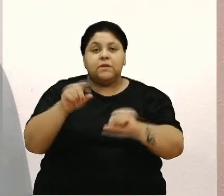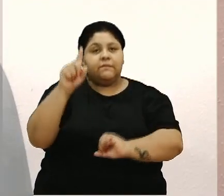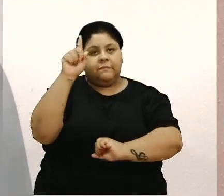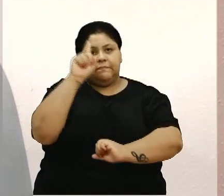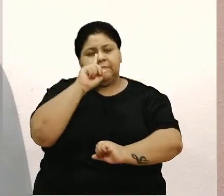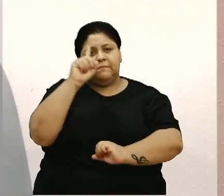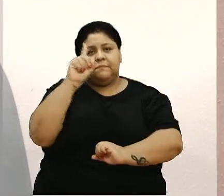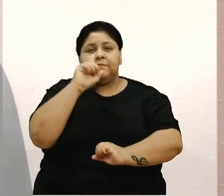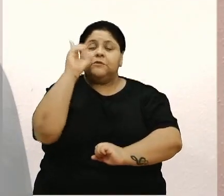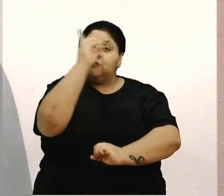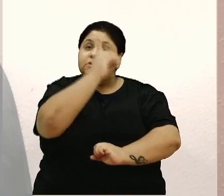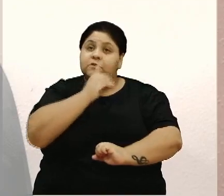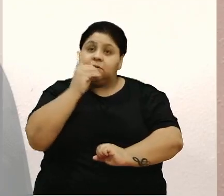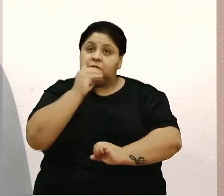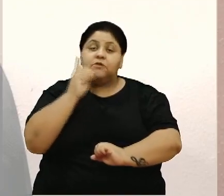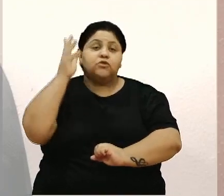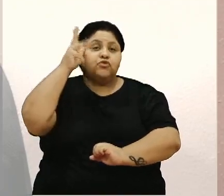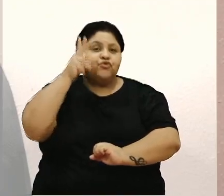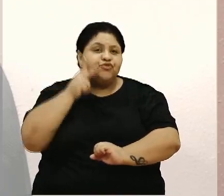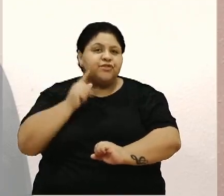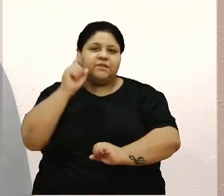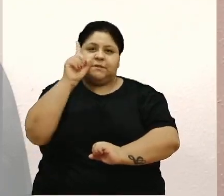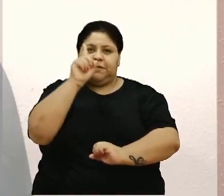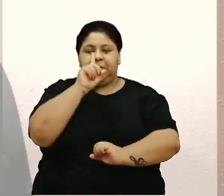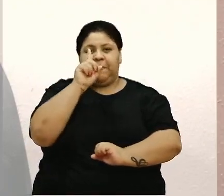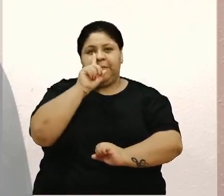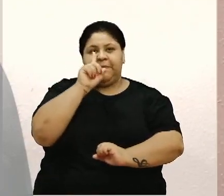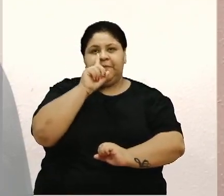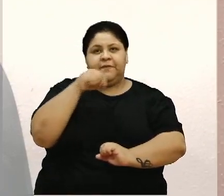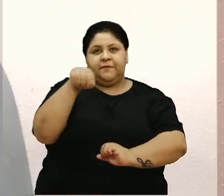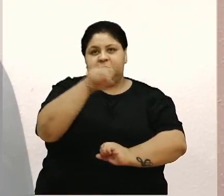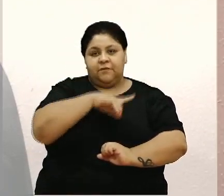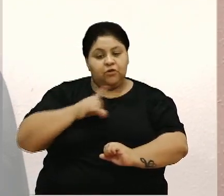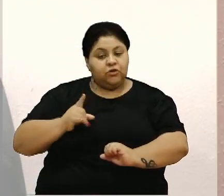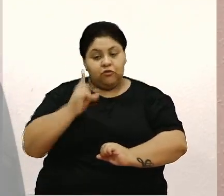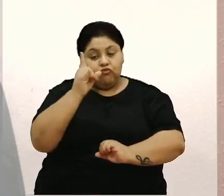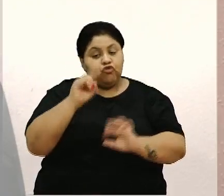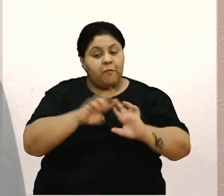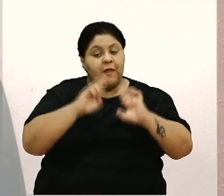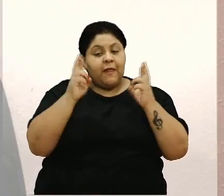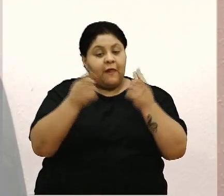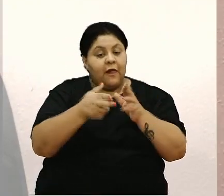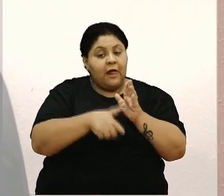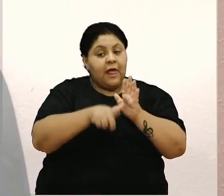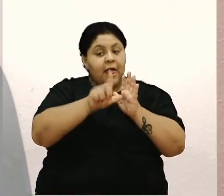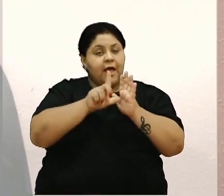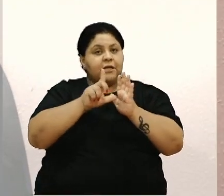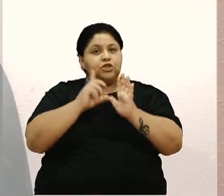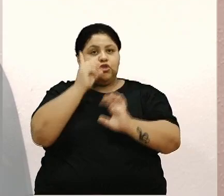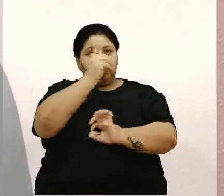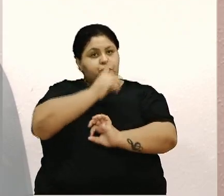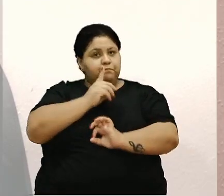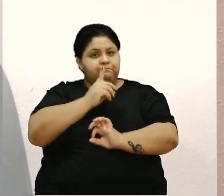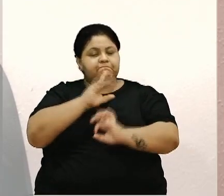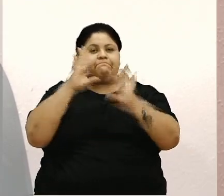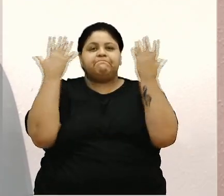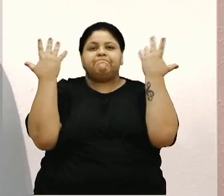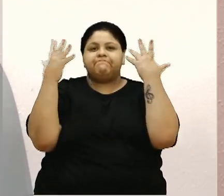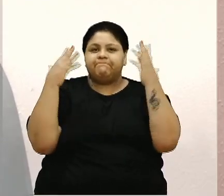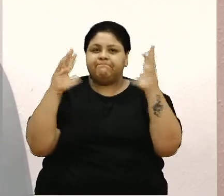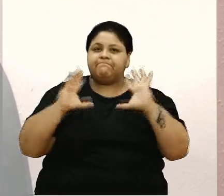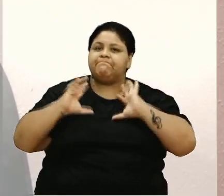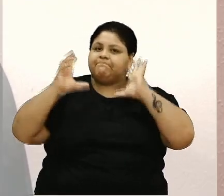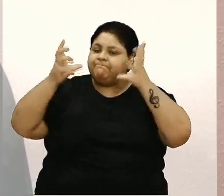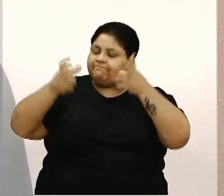né, que domingo será o Dia das Mães e essa é a nossa última sessão antes de domingo. Então, parabenizar, né,